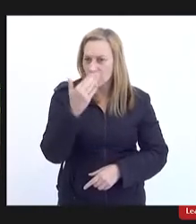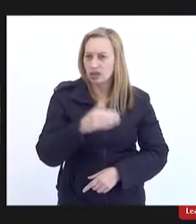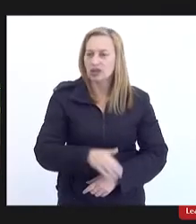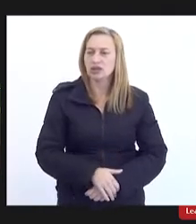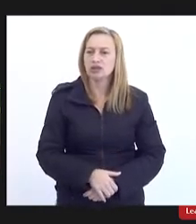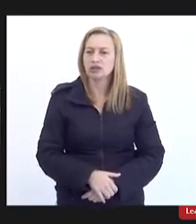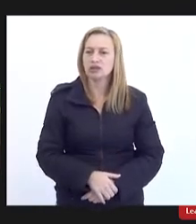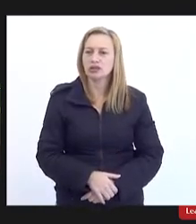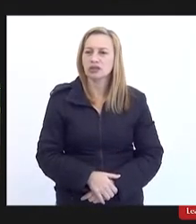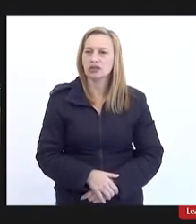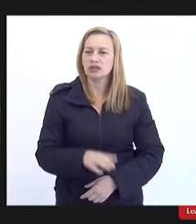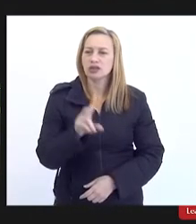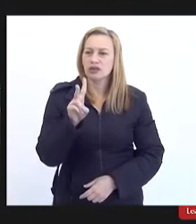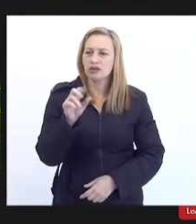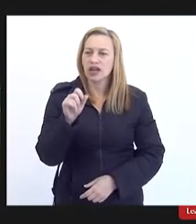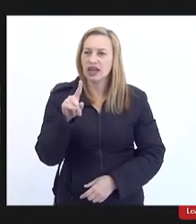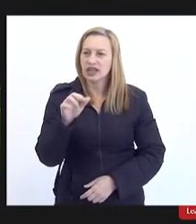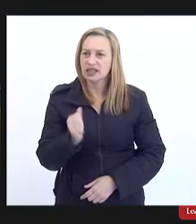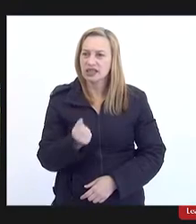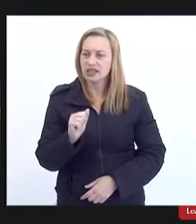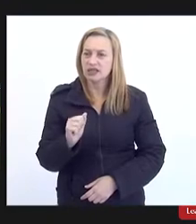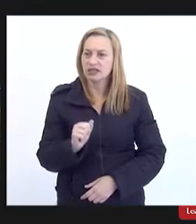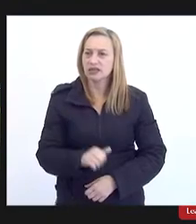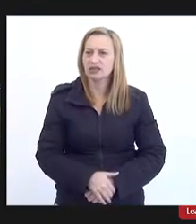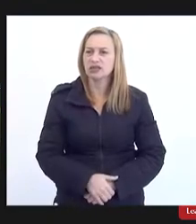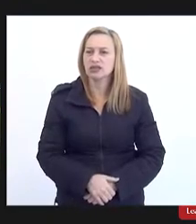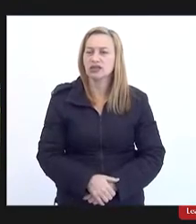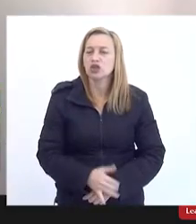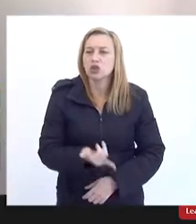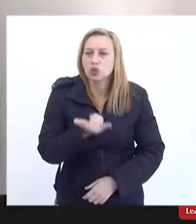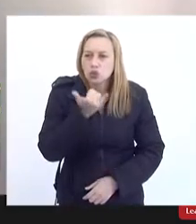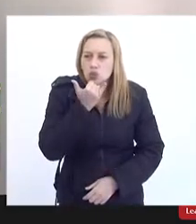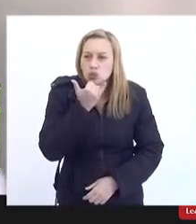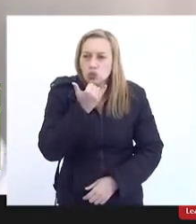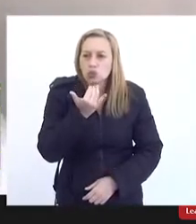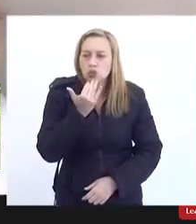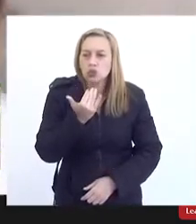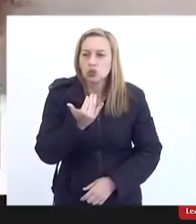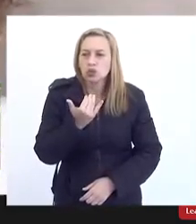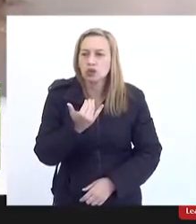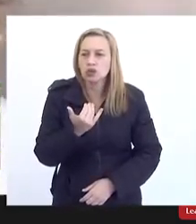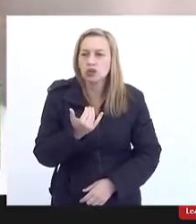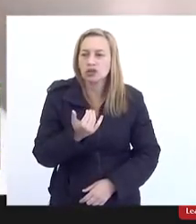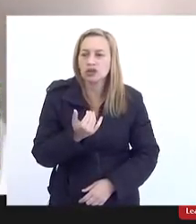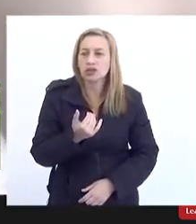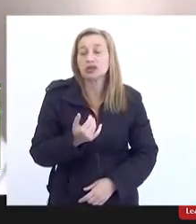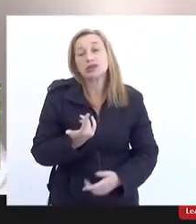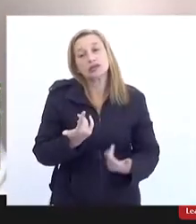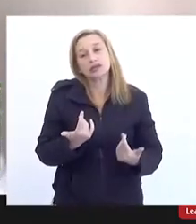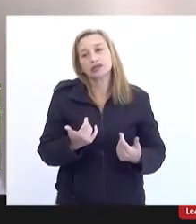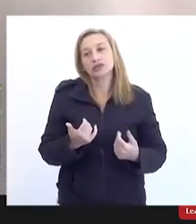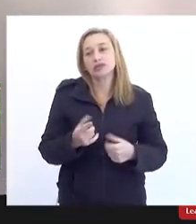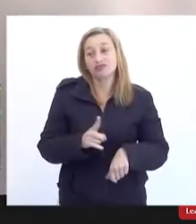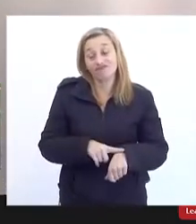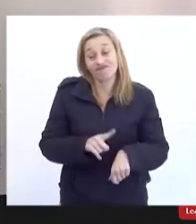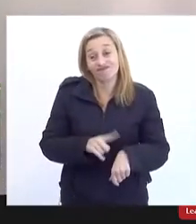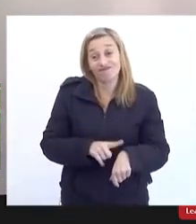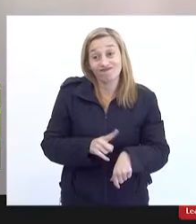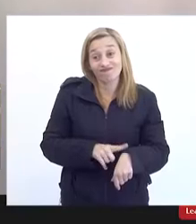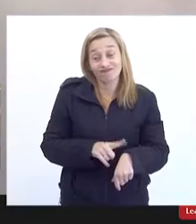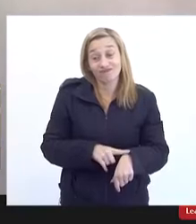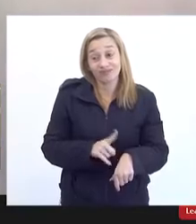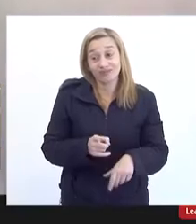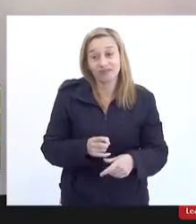valença obrigado obrigado Jorge peço desculpas aqui diante mal pela tarefa ingrata de contar o tempo mas